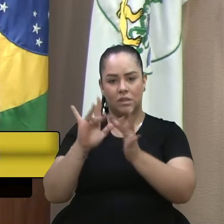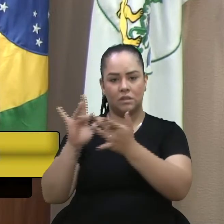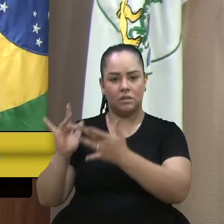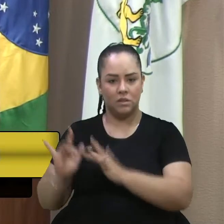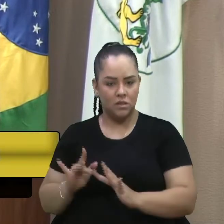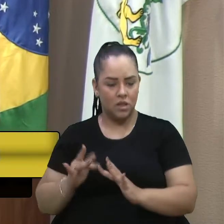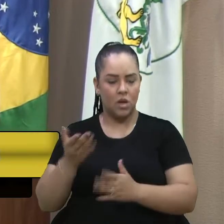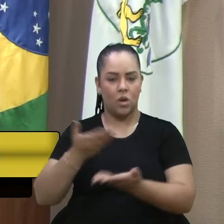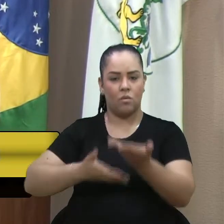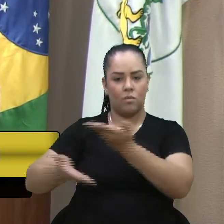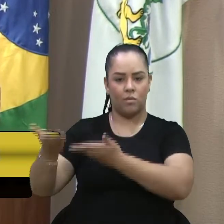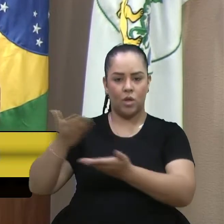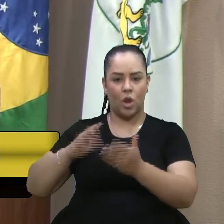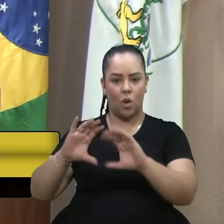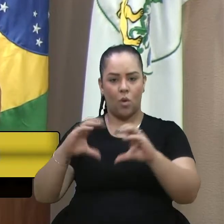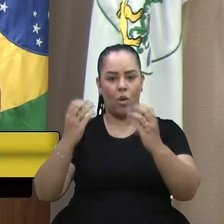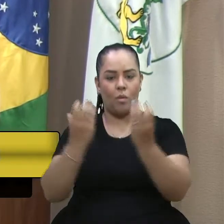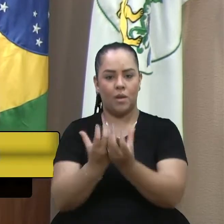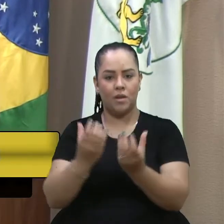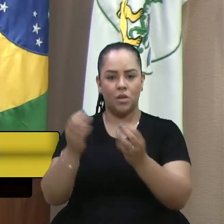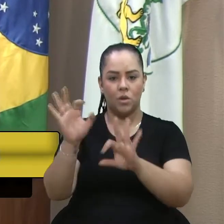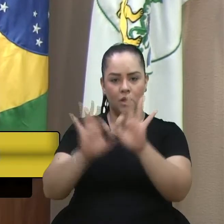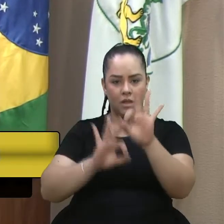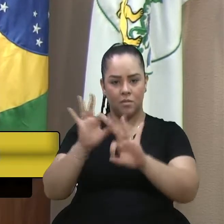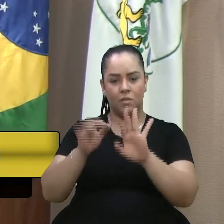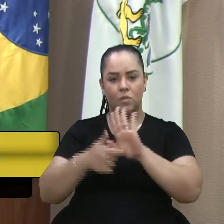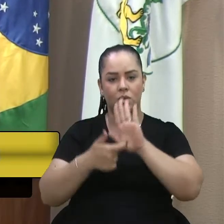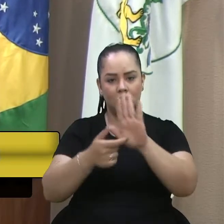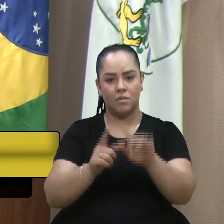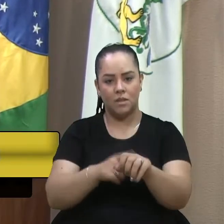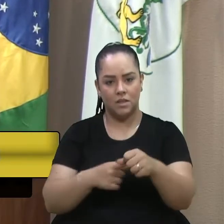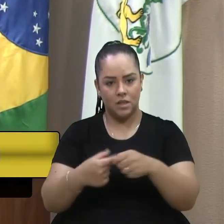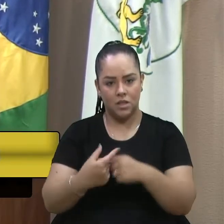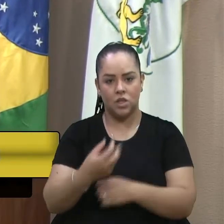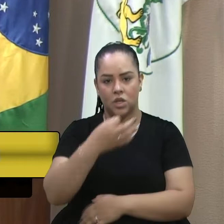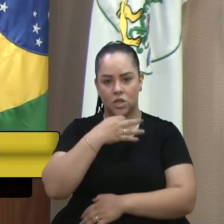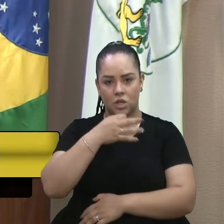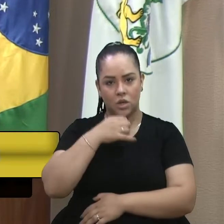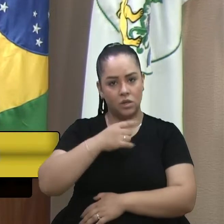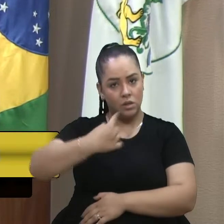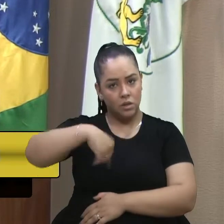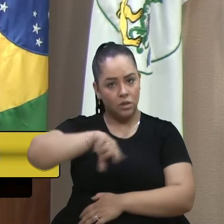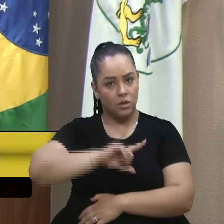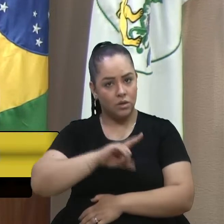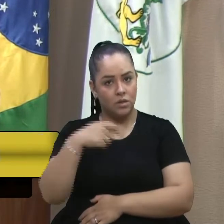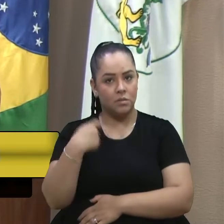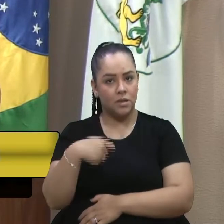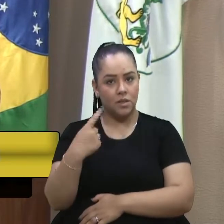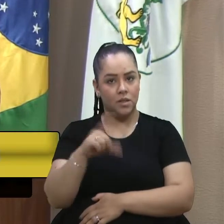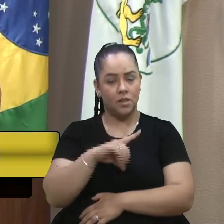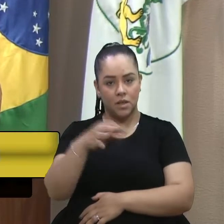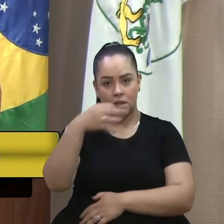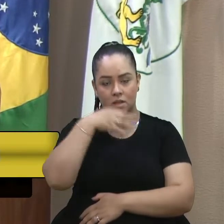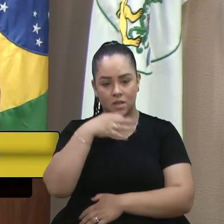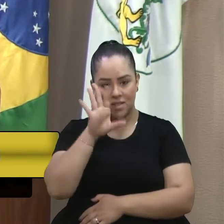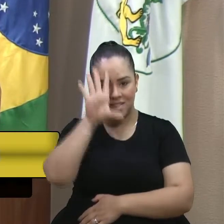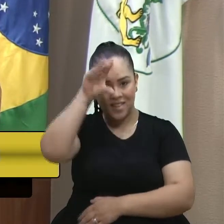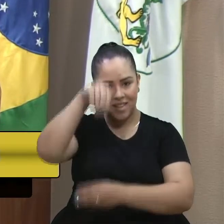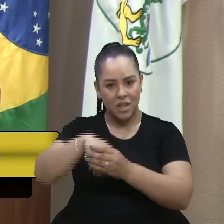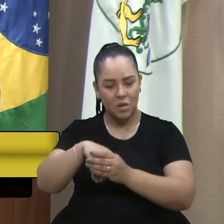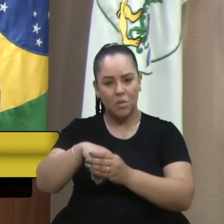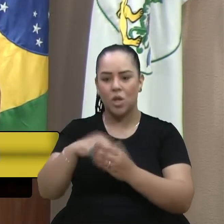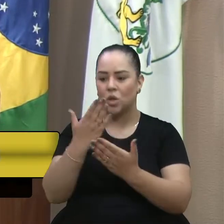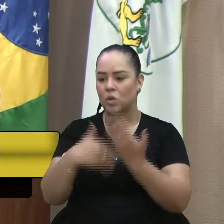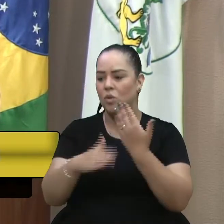preparar uma forma de mostrar para a cidade Caxias do Sul nós temos que levar Caxias do Sul para a própria cidade para que todos os